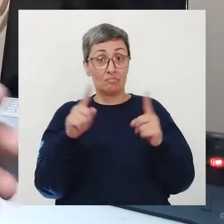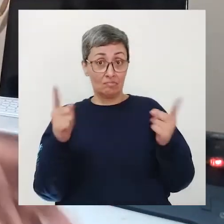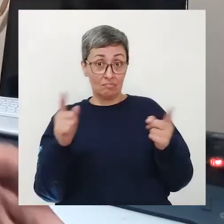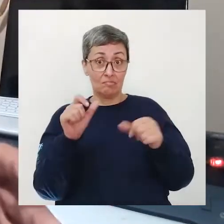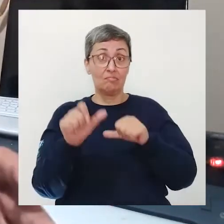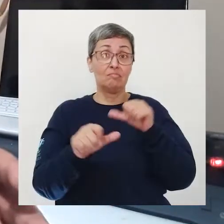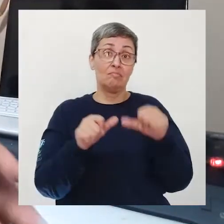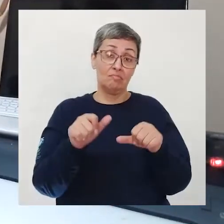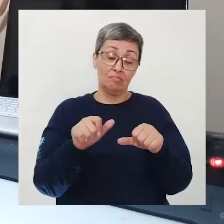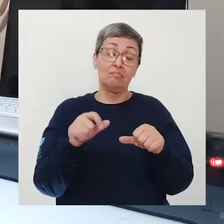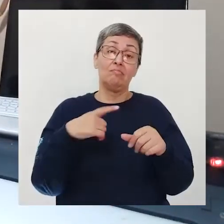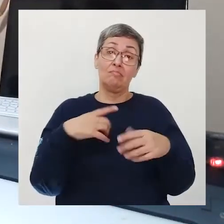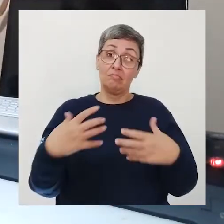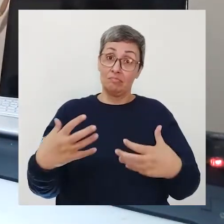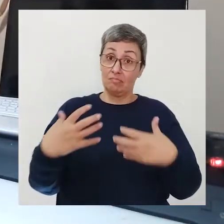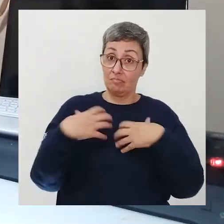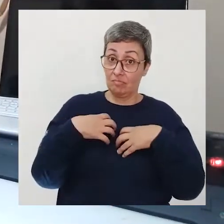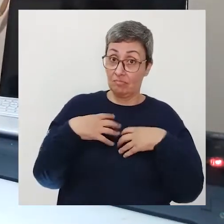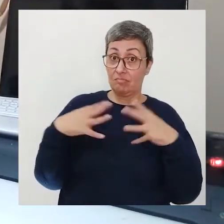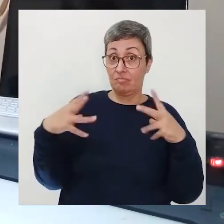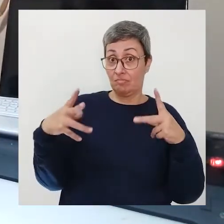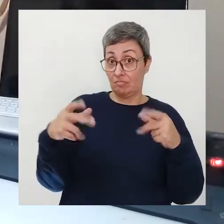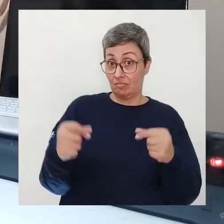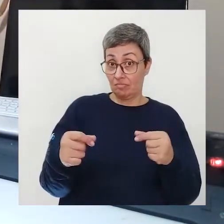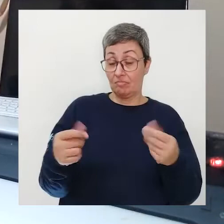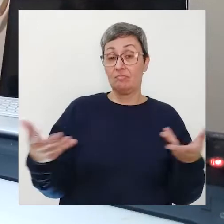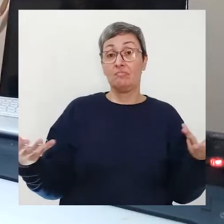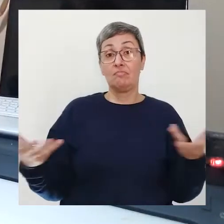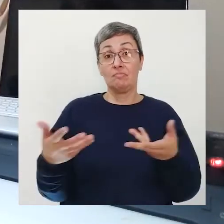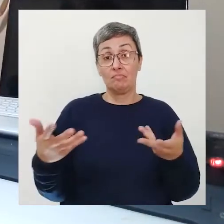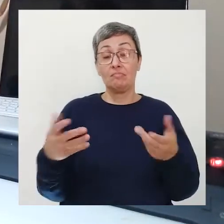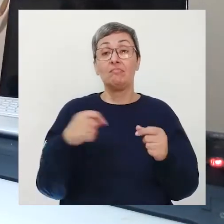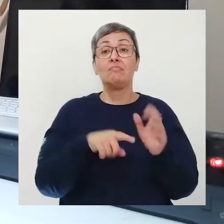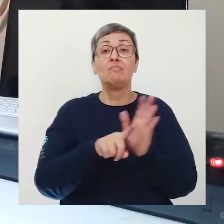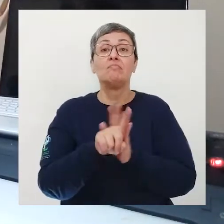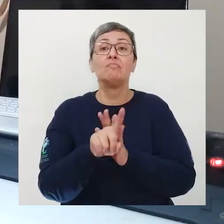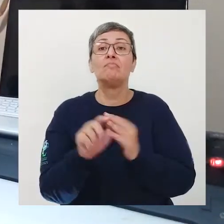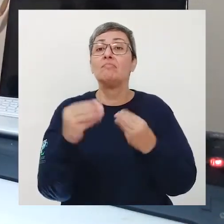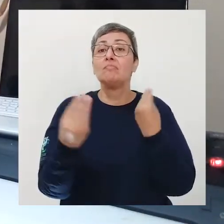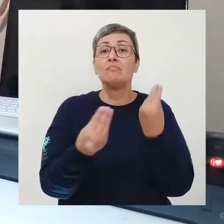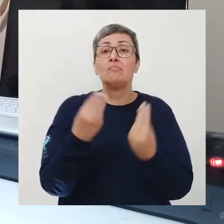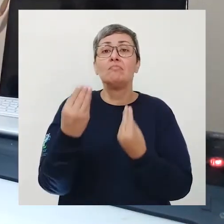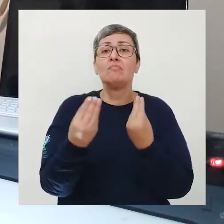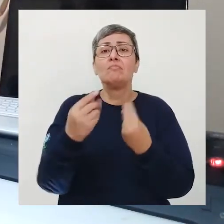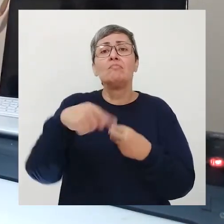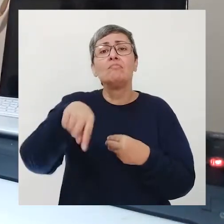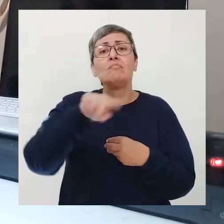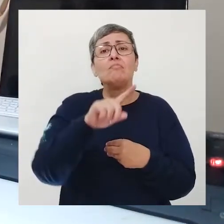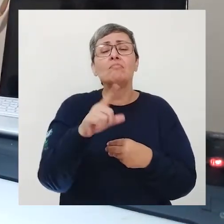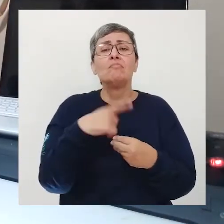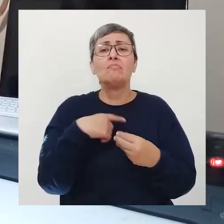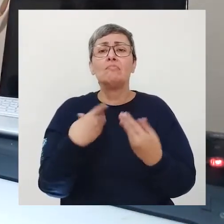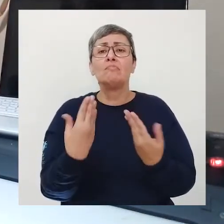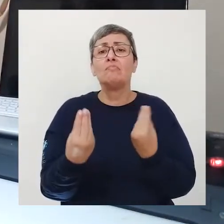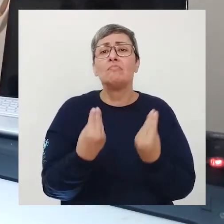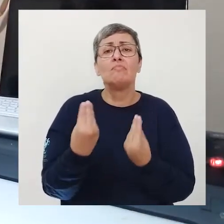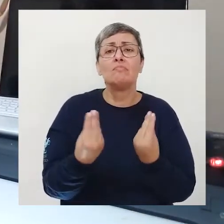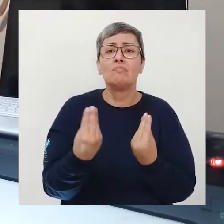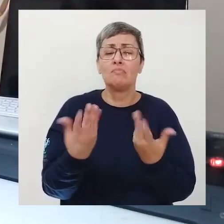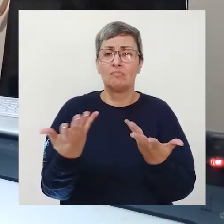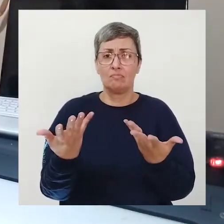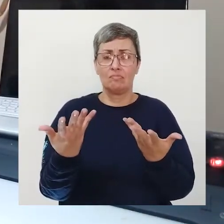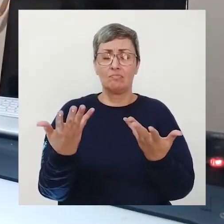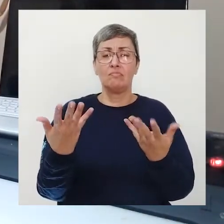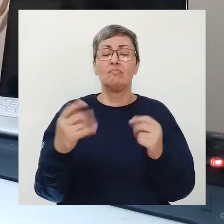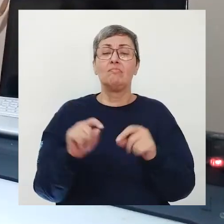a todos nós a pergunta é como é como você está lidando com isto você